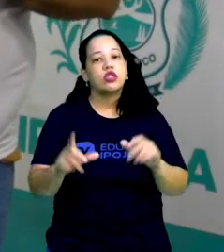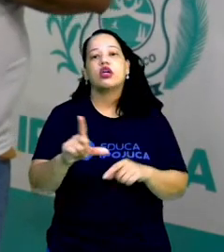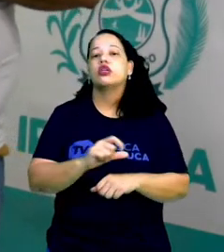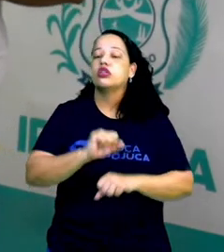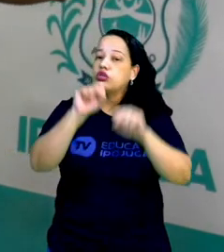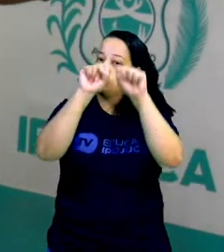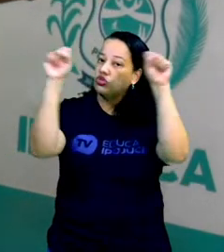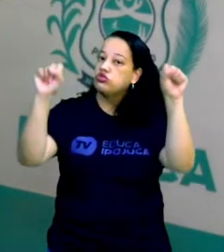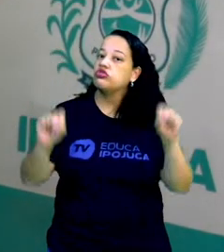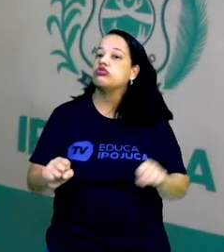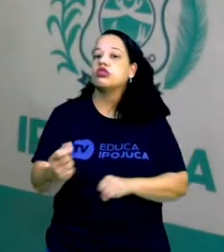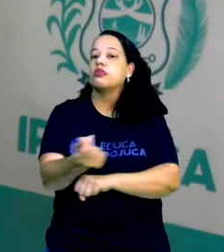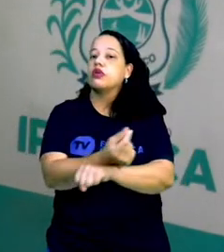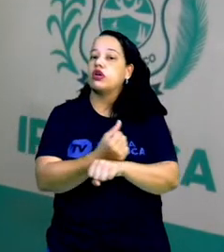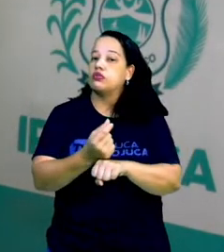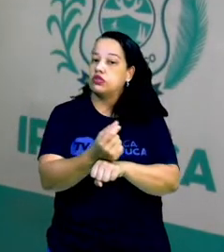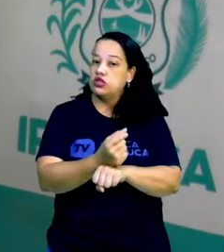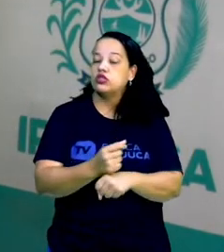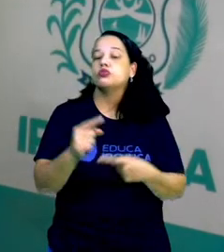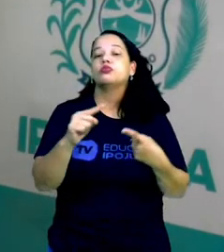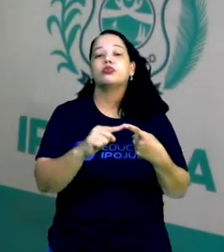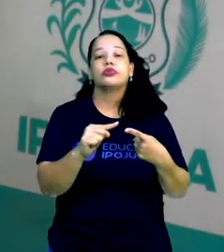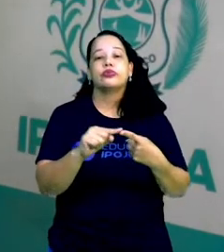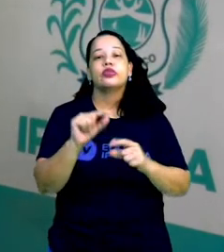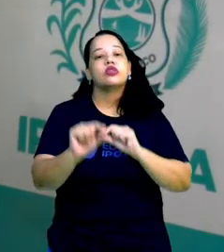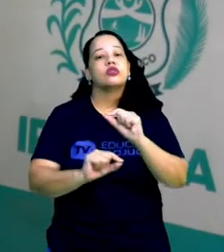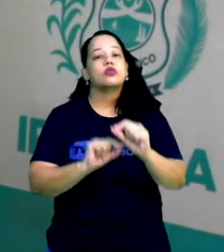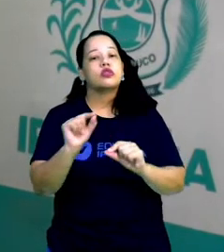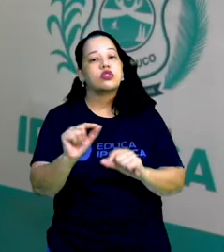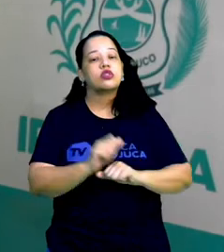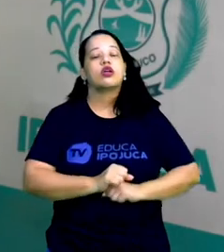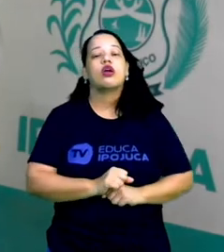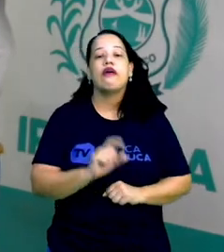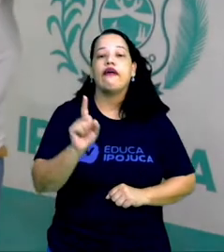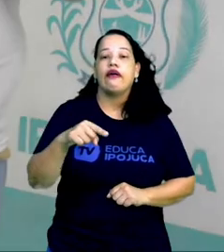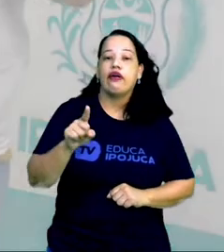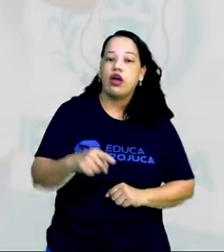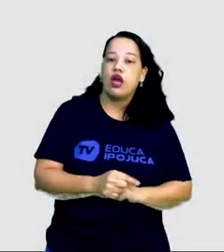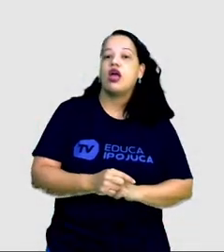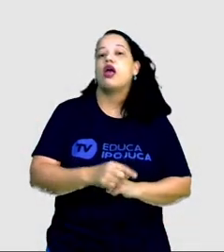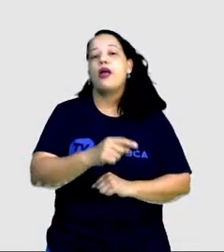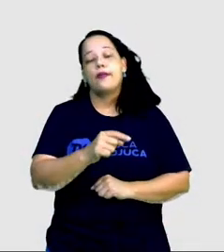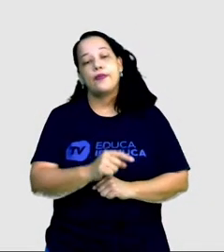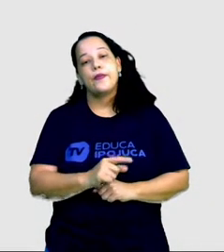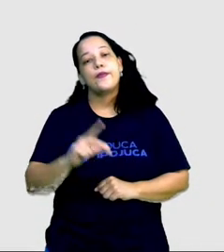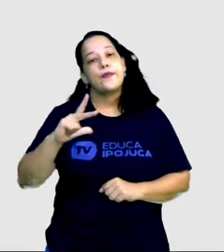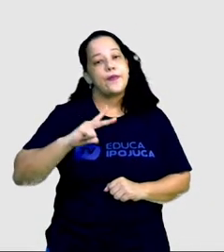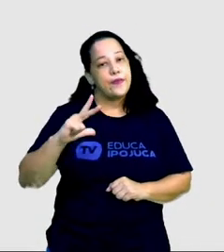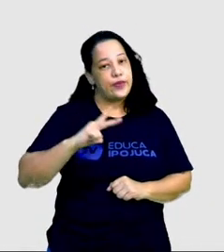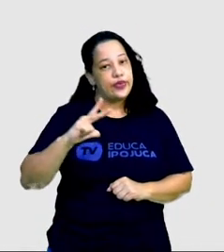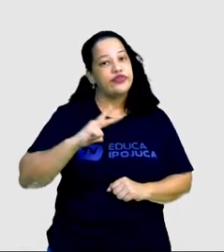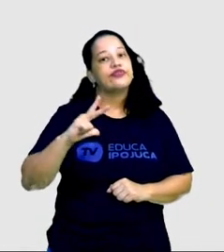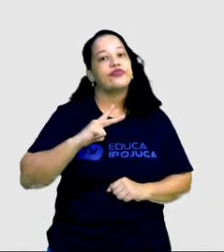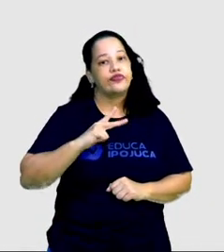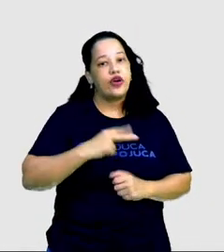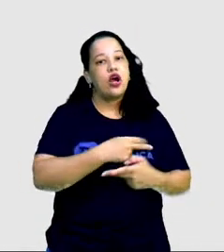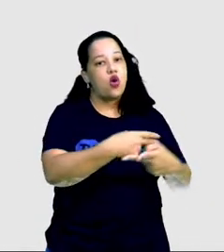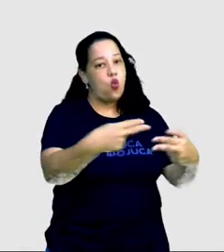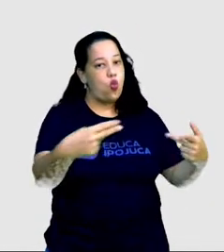sistema capitalista. A primeira é a propriedade privada dos meios de produção.